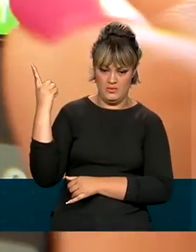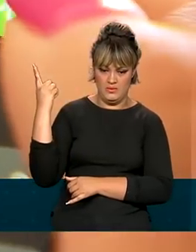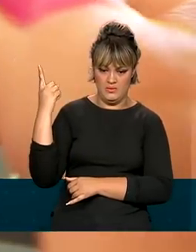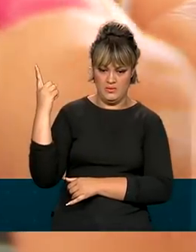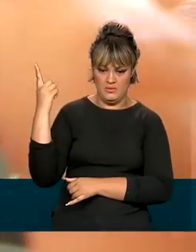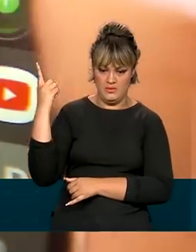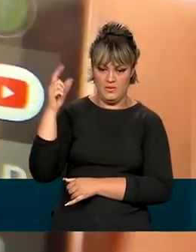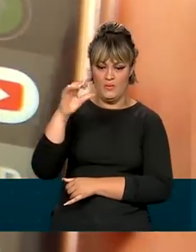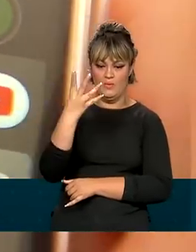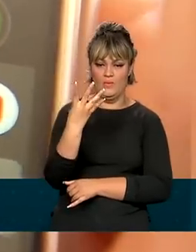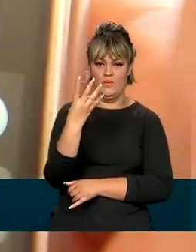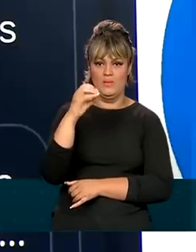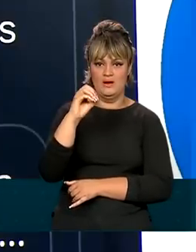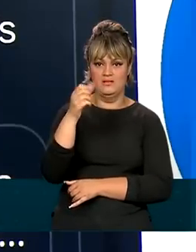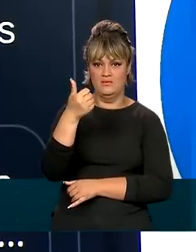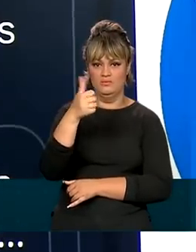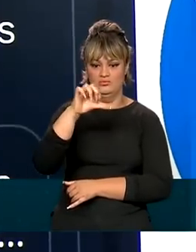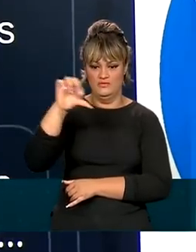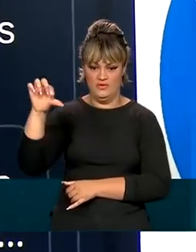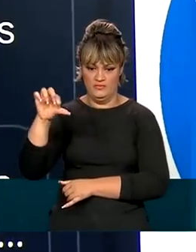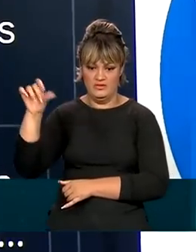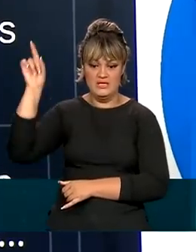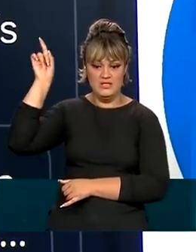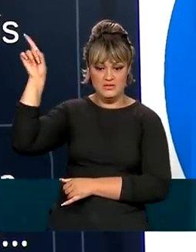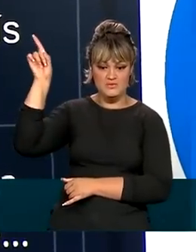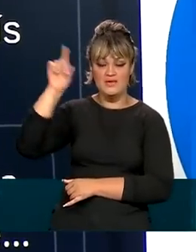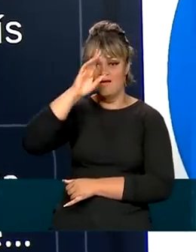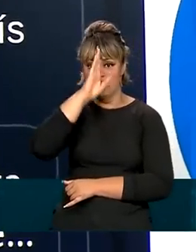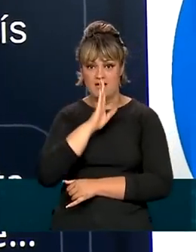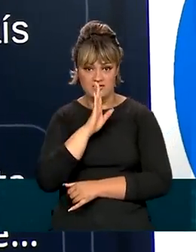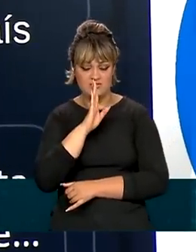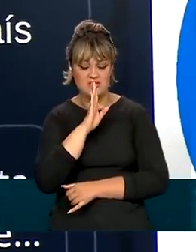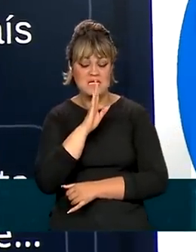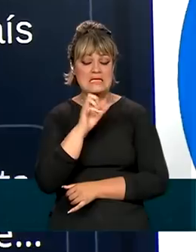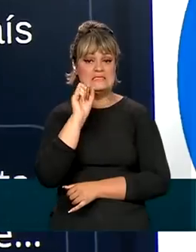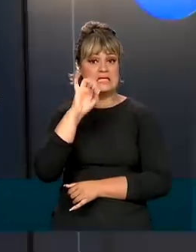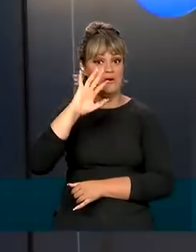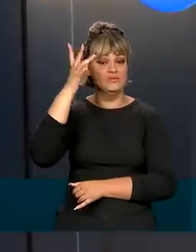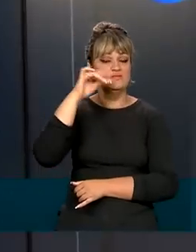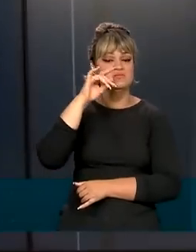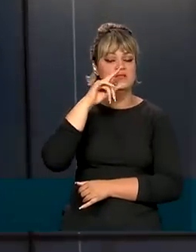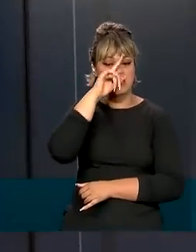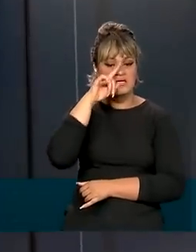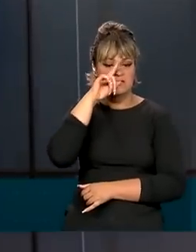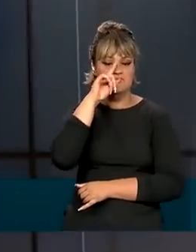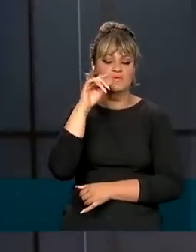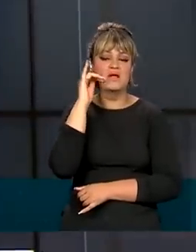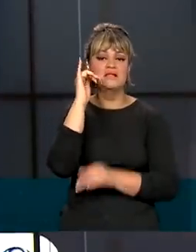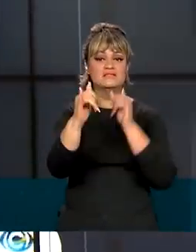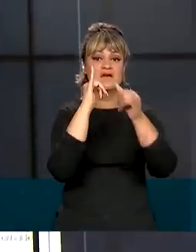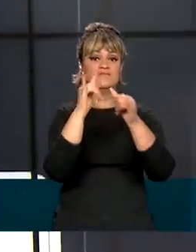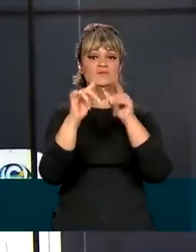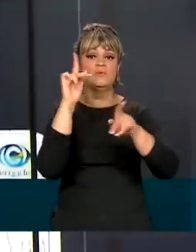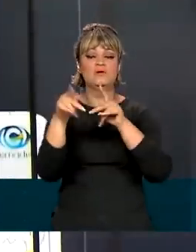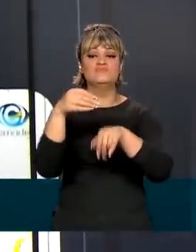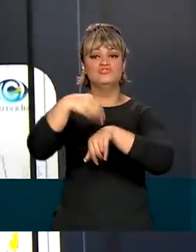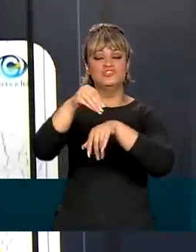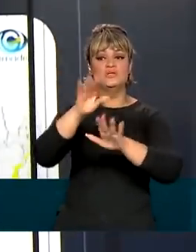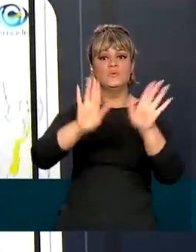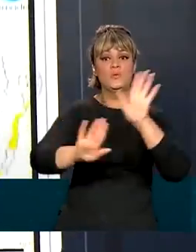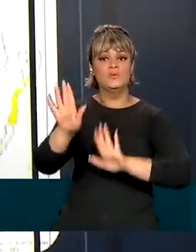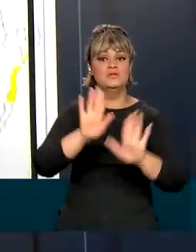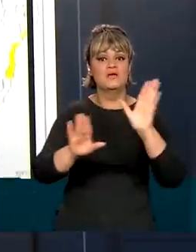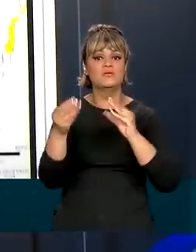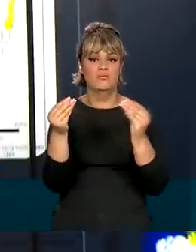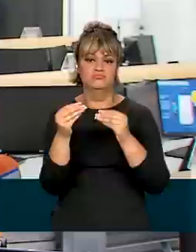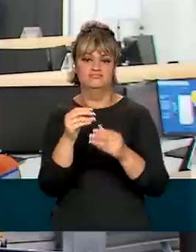40199. O serviço é gratuito e, em caso de risco, envia à população dicas de como se